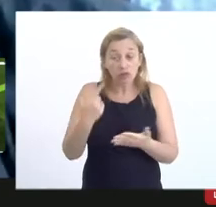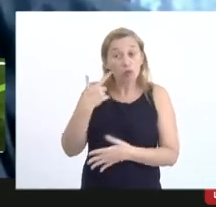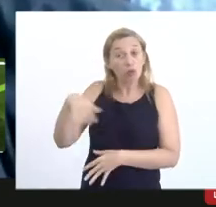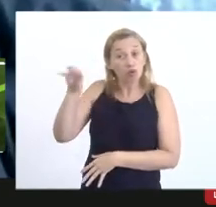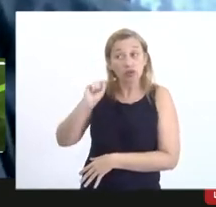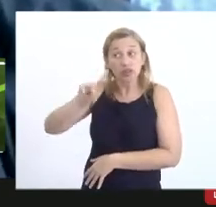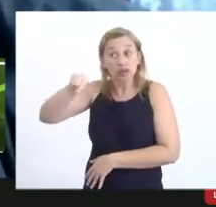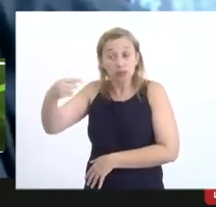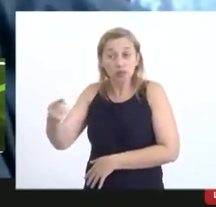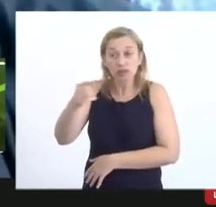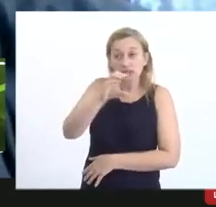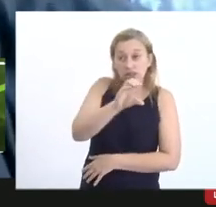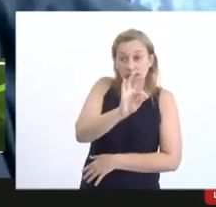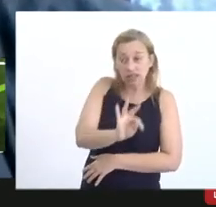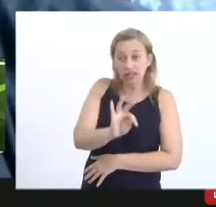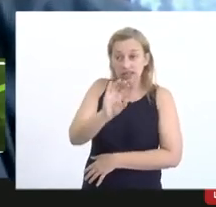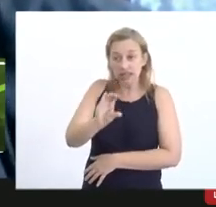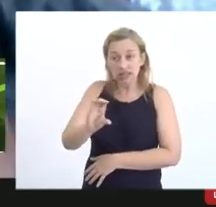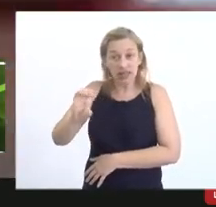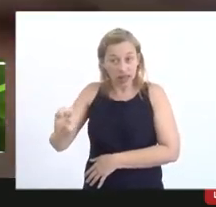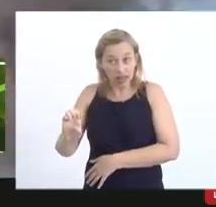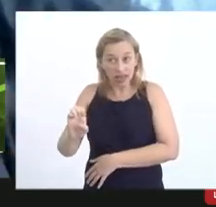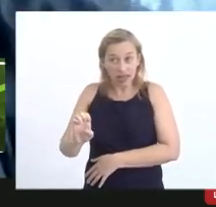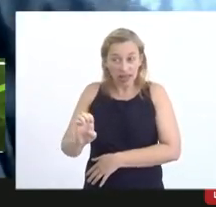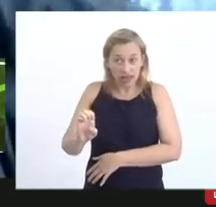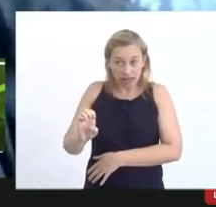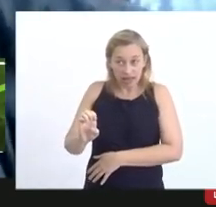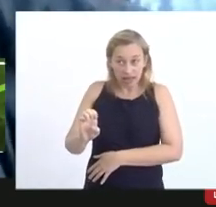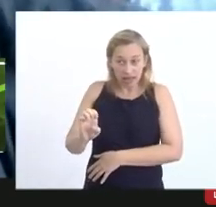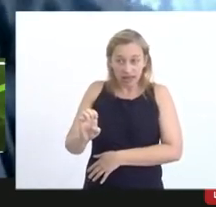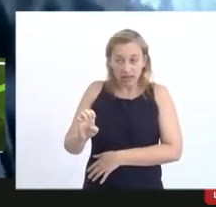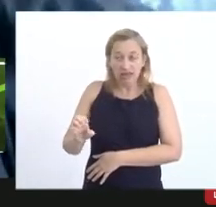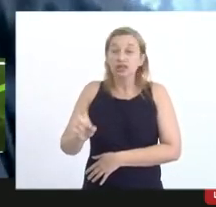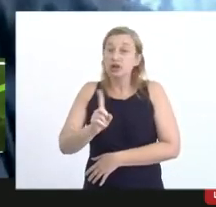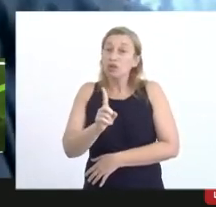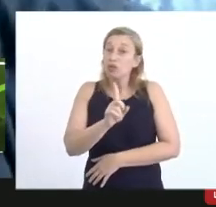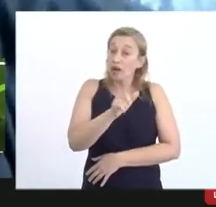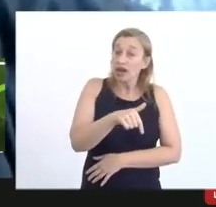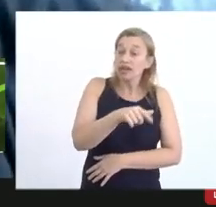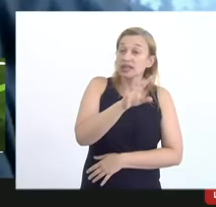depois o TCE porque aqui não é o TCU é o TCE está aqui o Jorge Eduardo